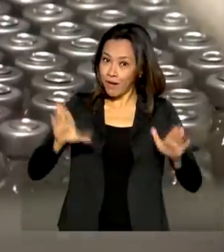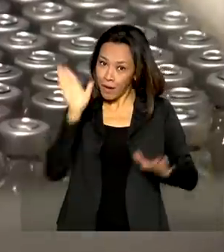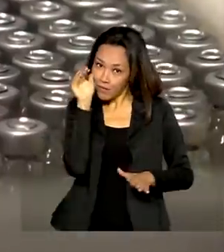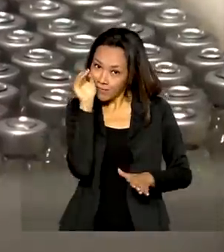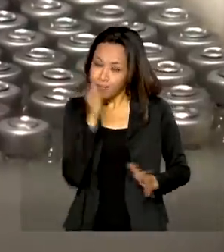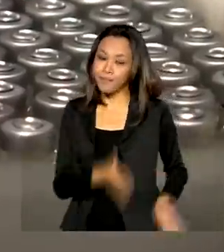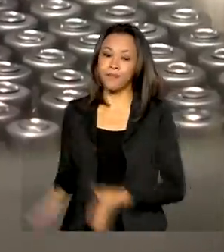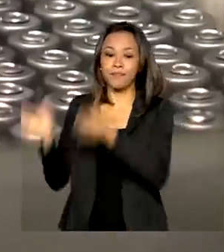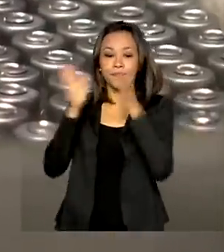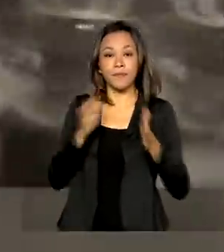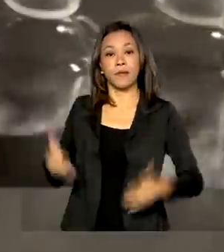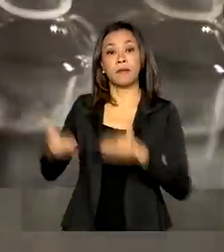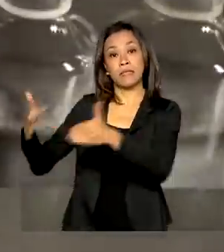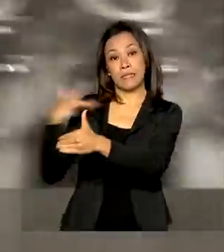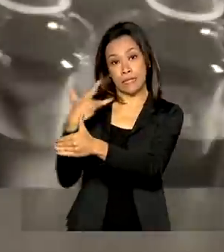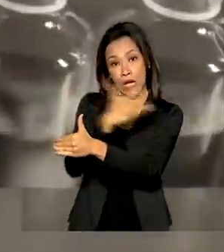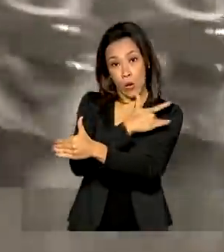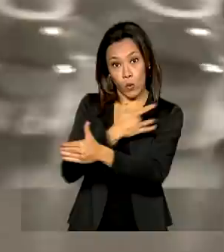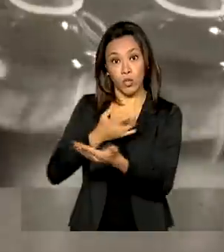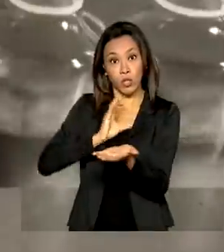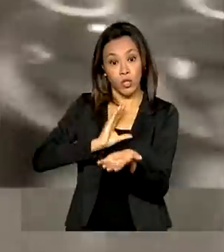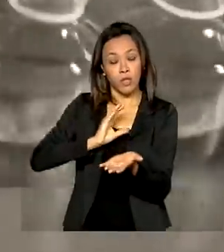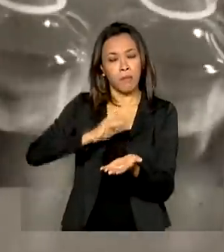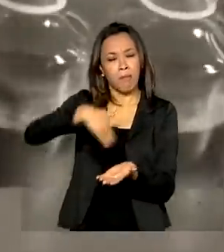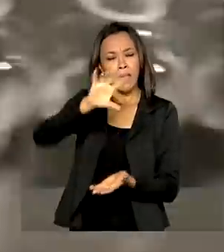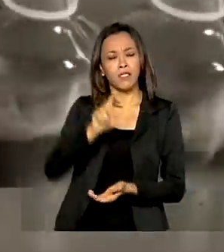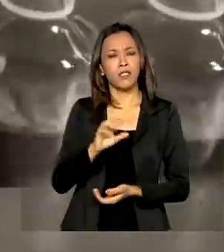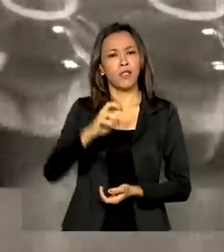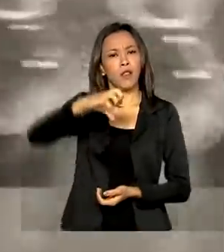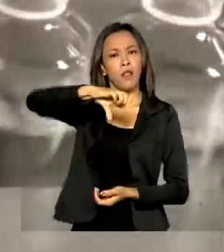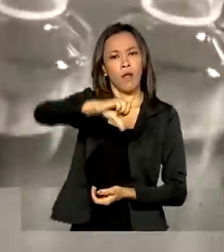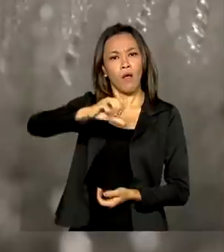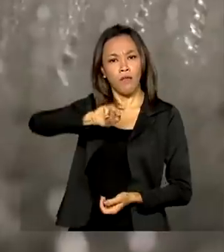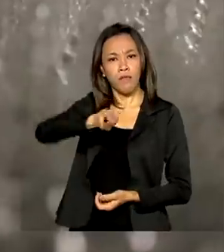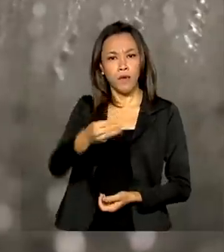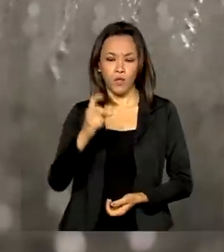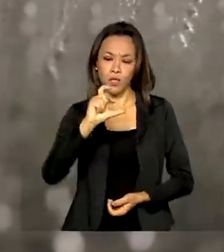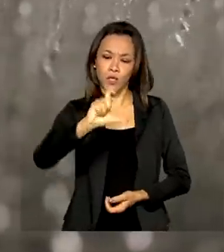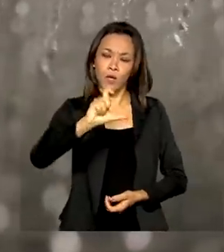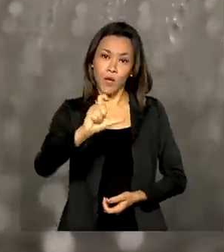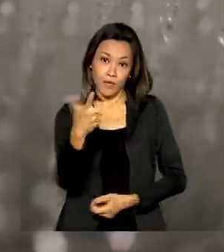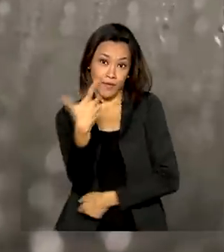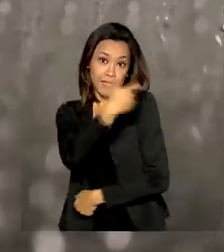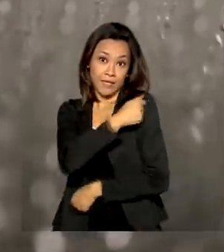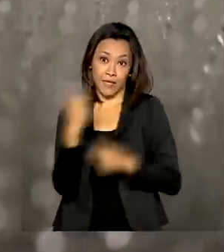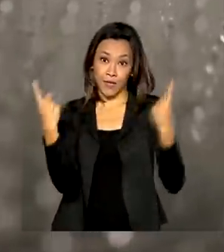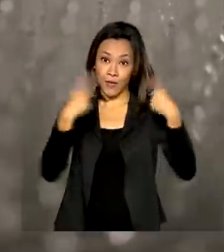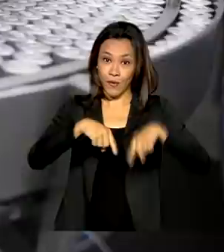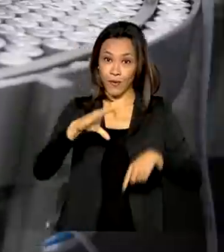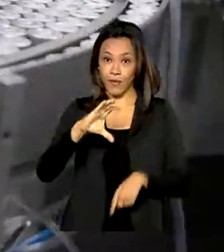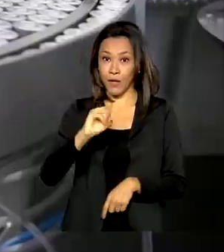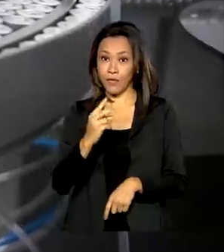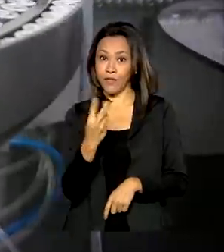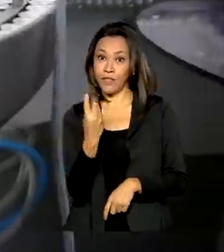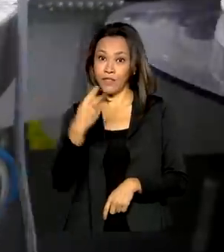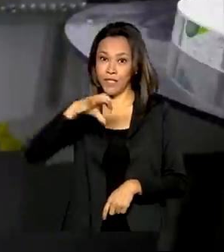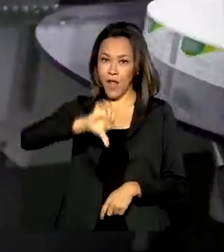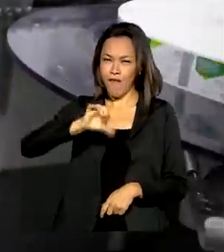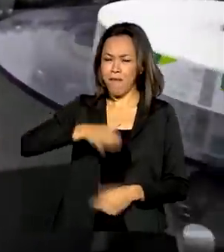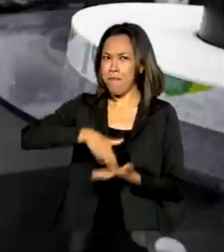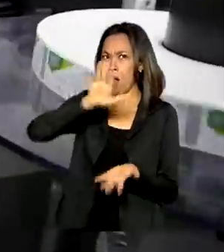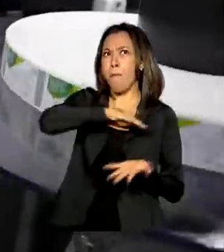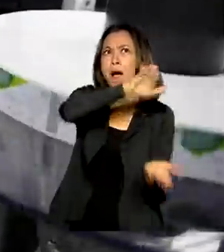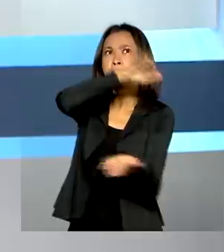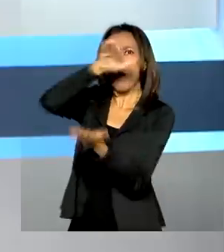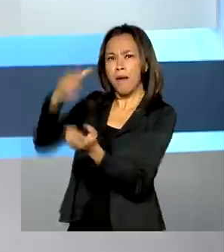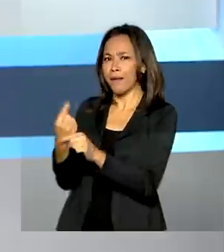da Saúde destina mais de 9 milhões de doses de vacinas contra a Covid-19 em todo o país. É a maior distribuição desde